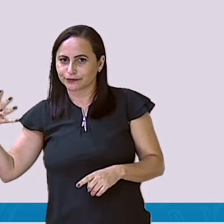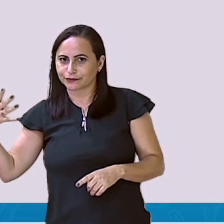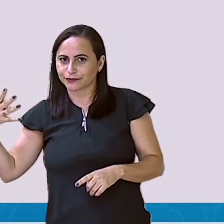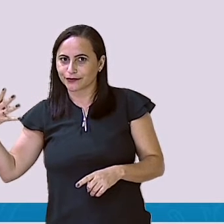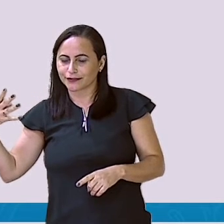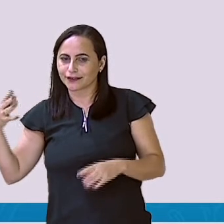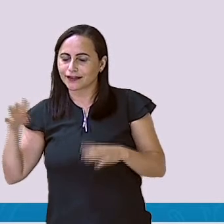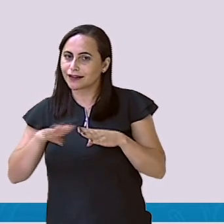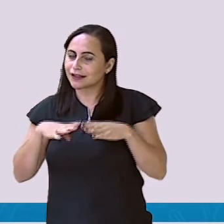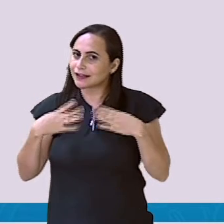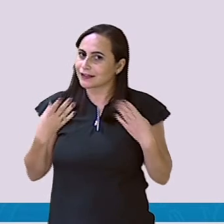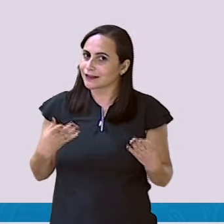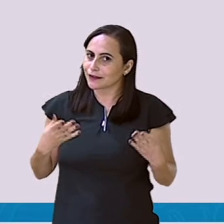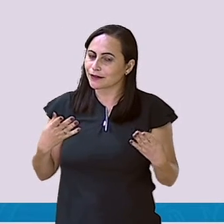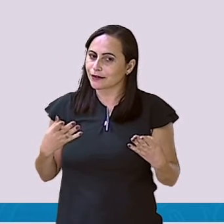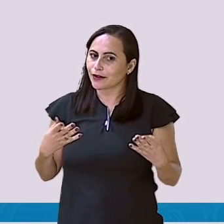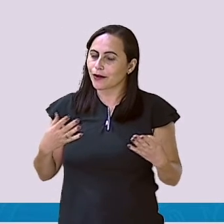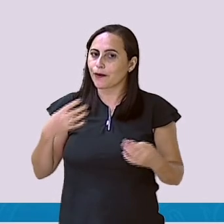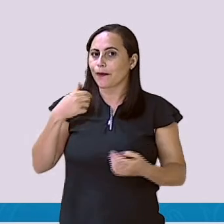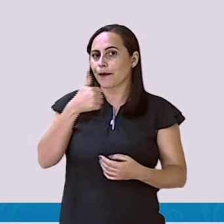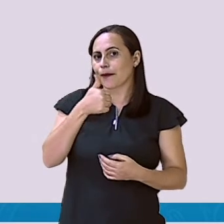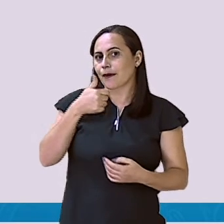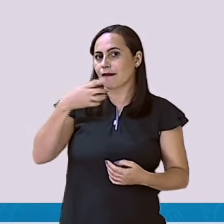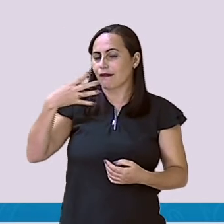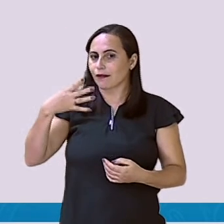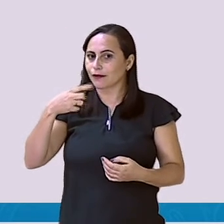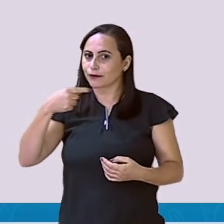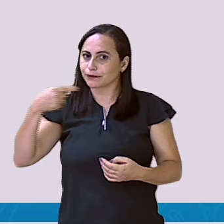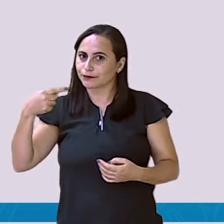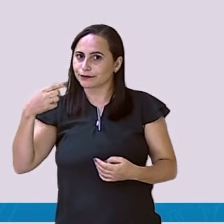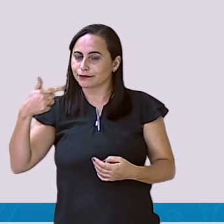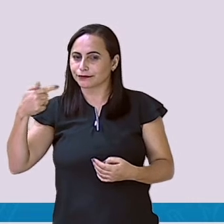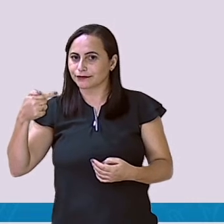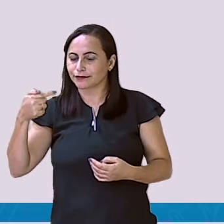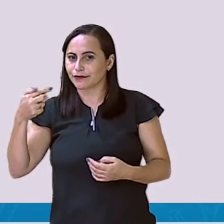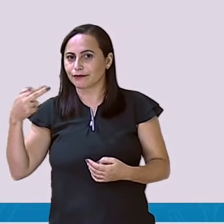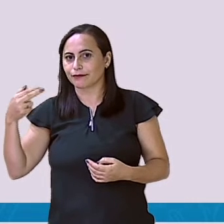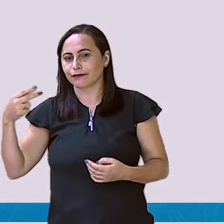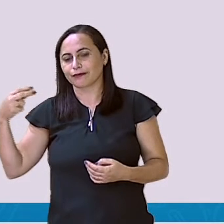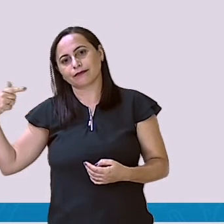7 é 14, quer dizer que 14 menos 7 é 7.